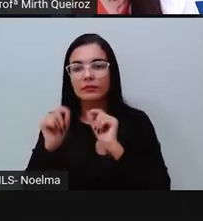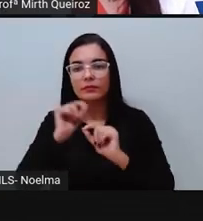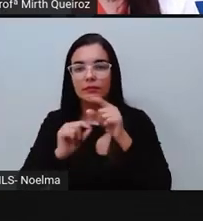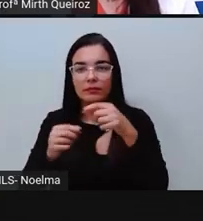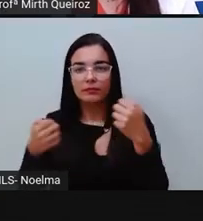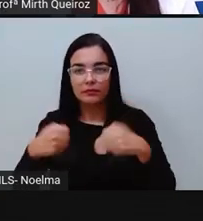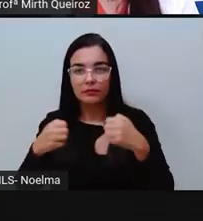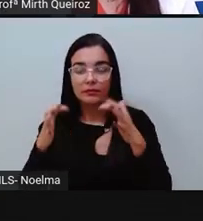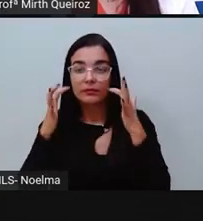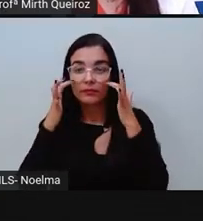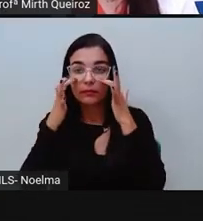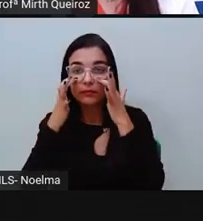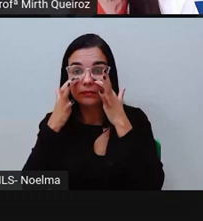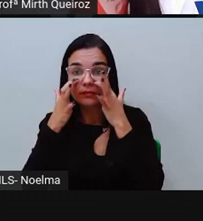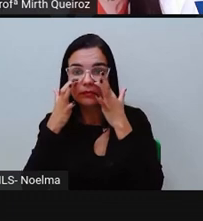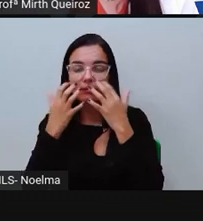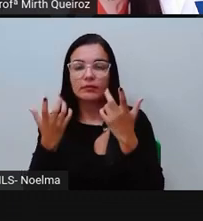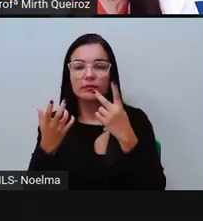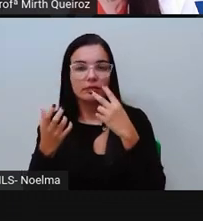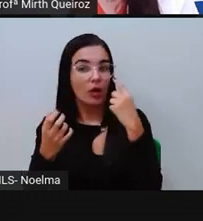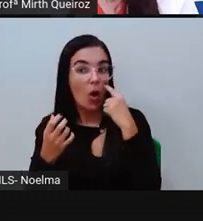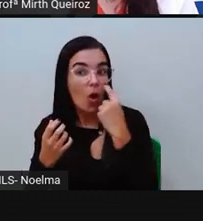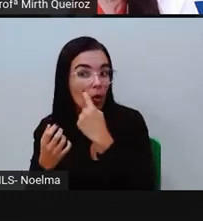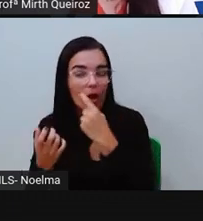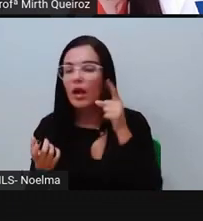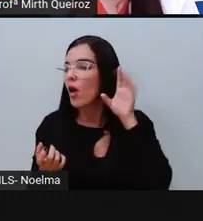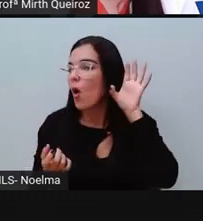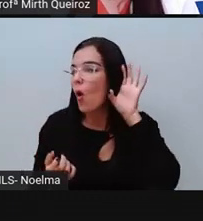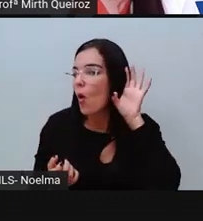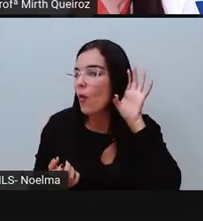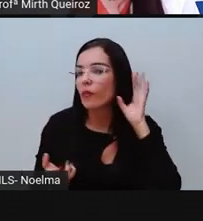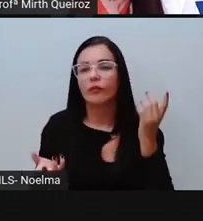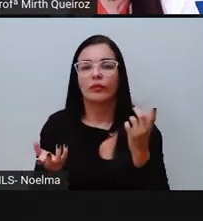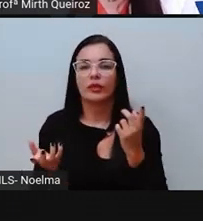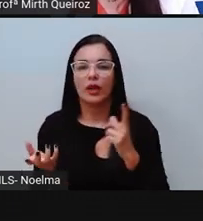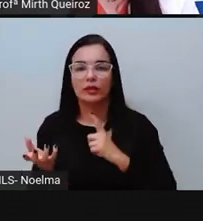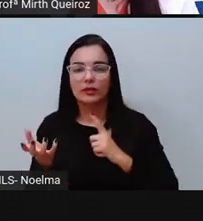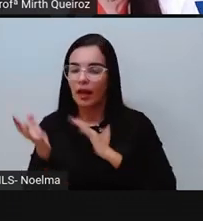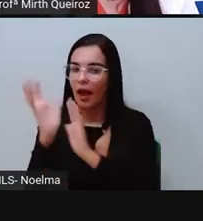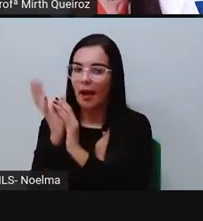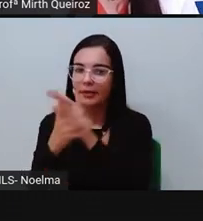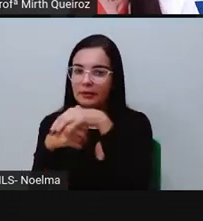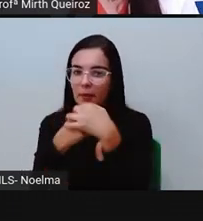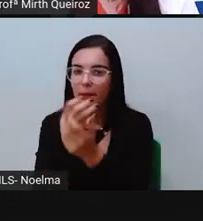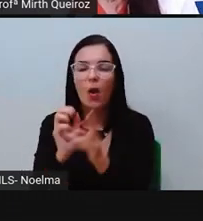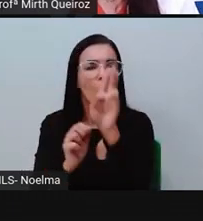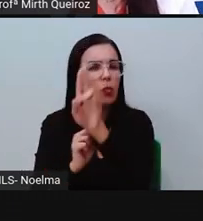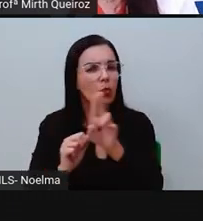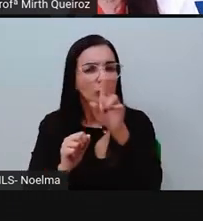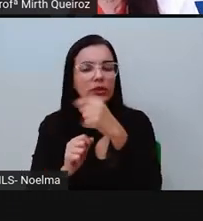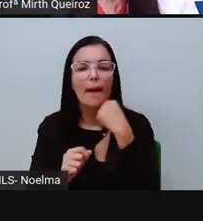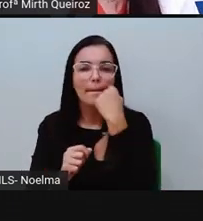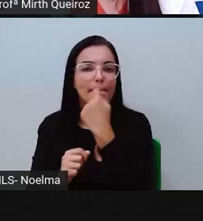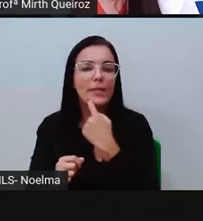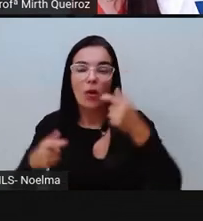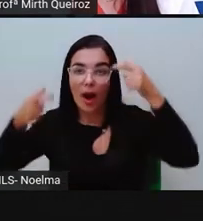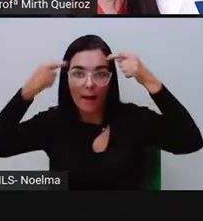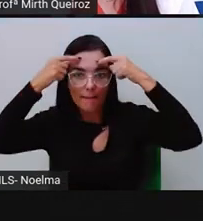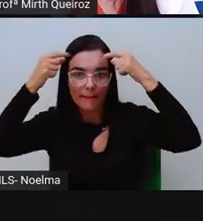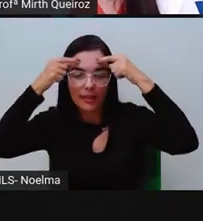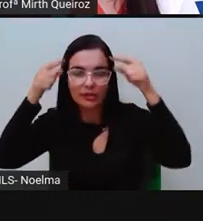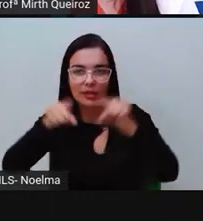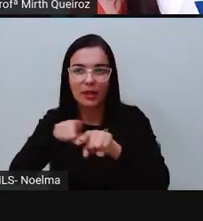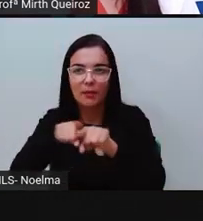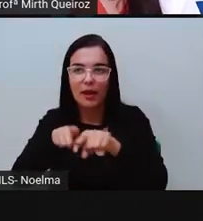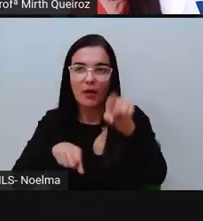bastante atenção, usem seus olhos, usem as suas orelhas, usem as suas mãos, usem a sua boca, a sua mente, para que vocês